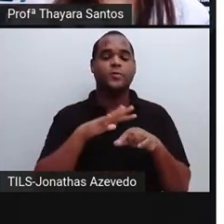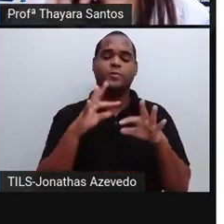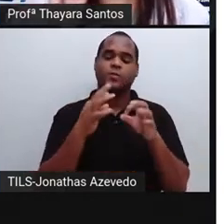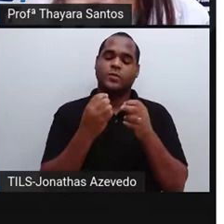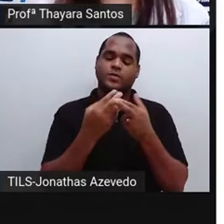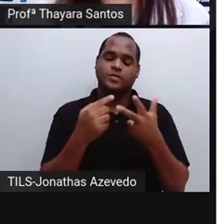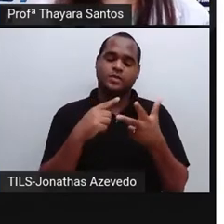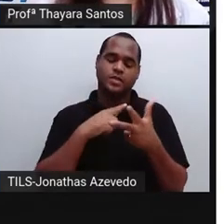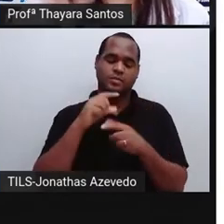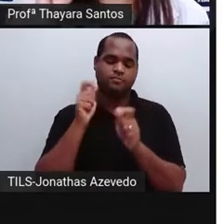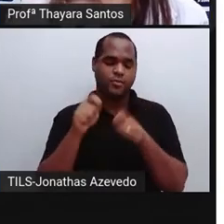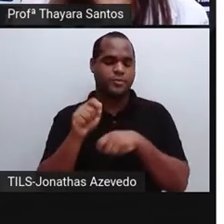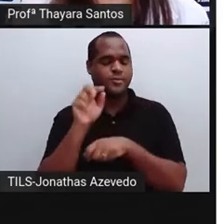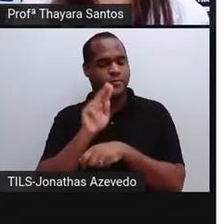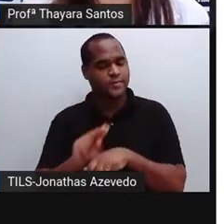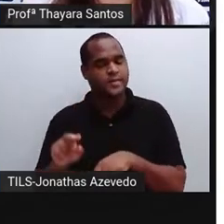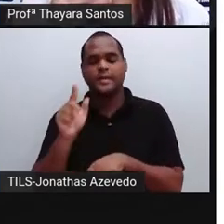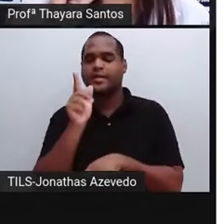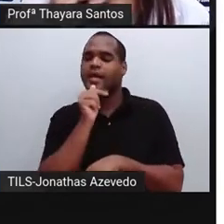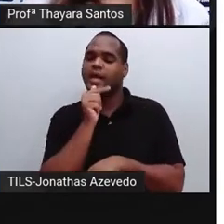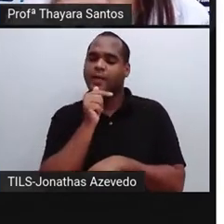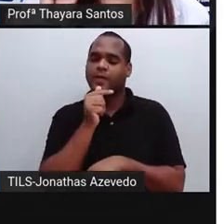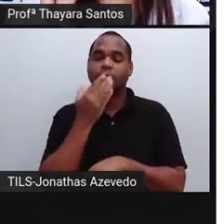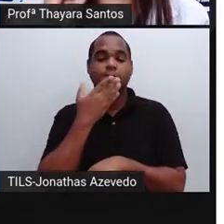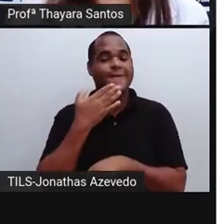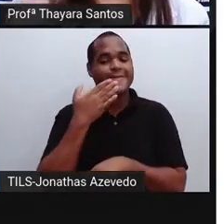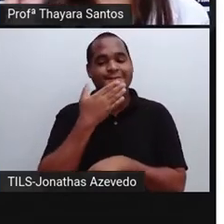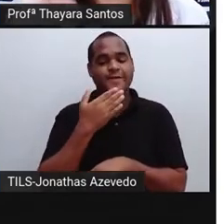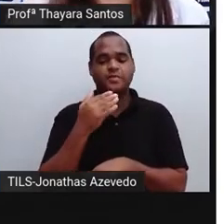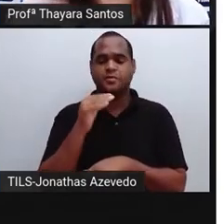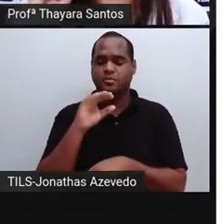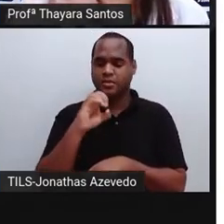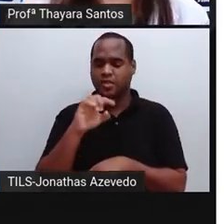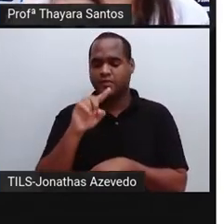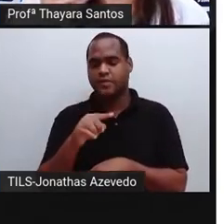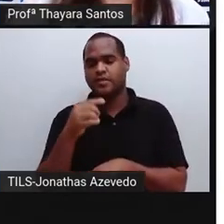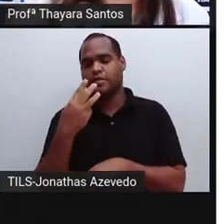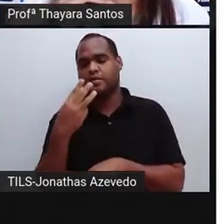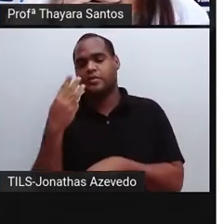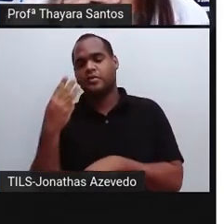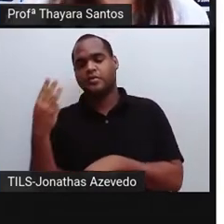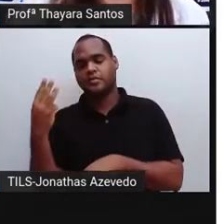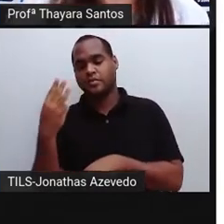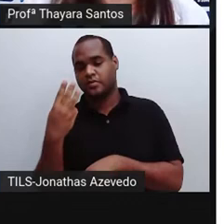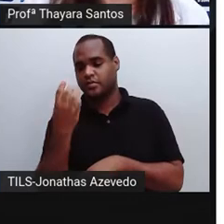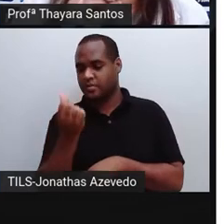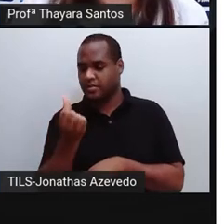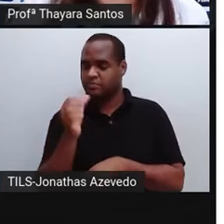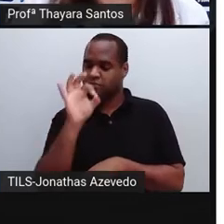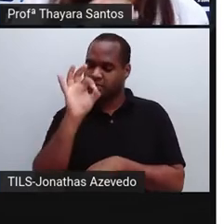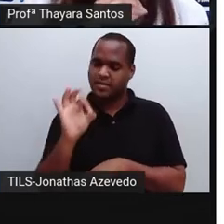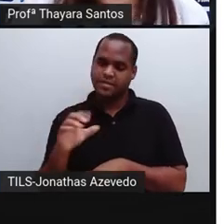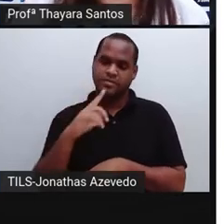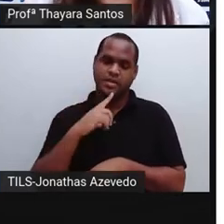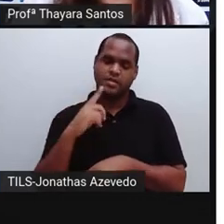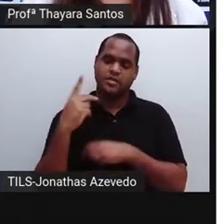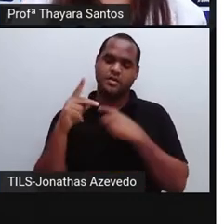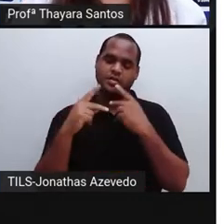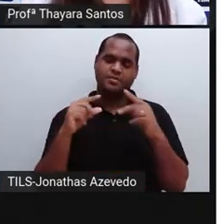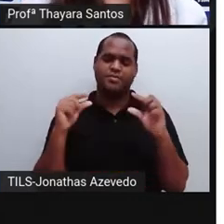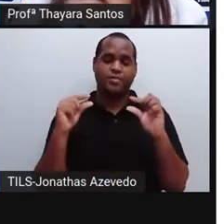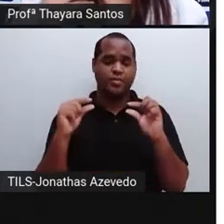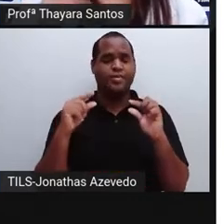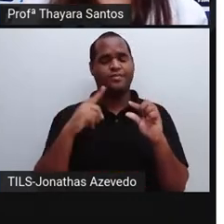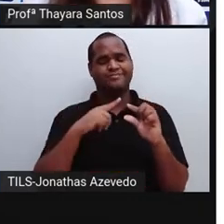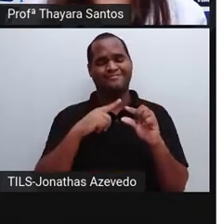só pode usar dessa água doce cerca de 0,36% dela. Isso é muito pouco, gente.